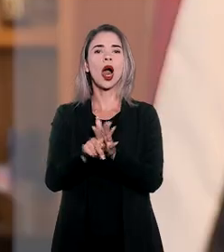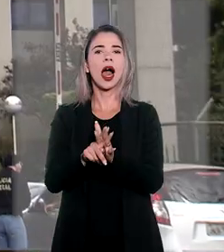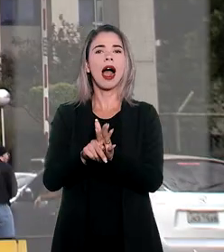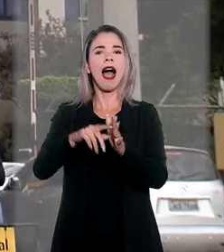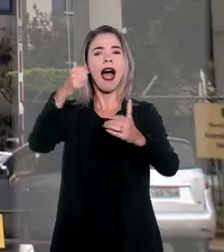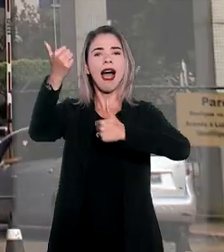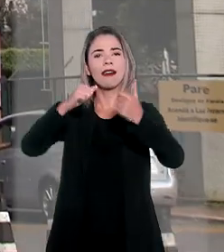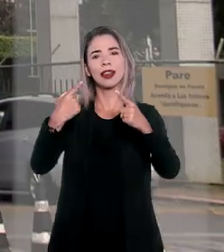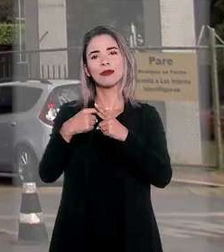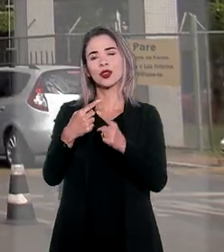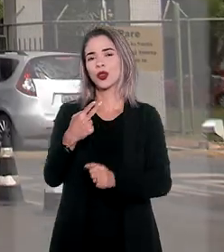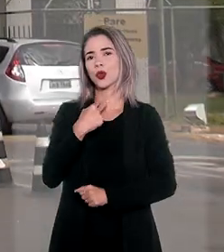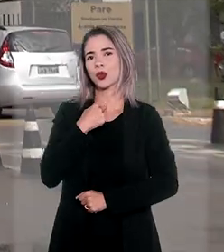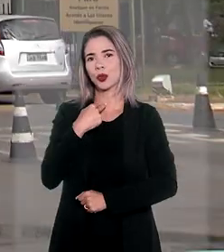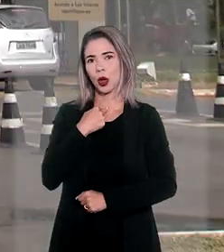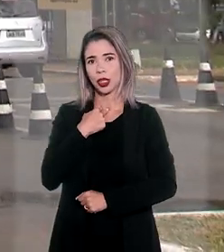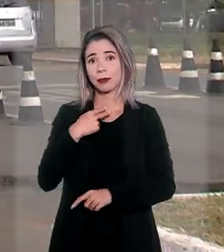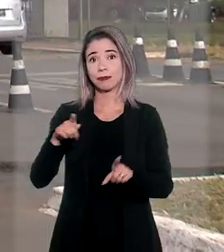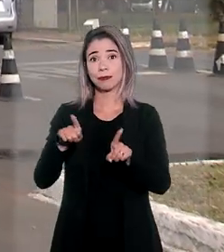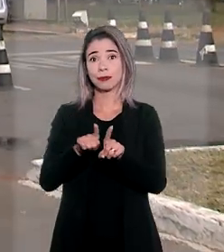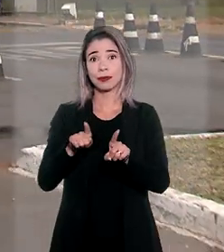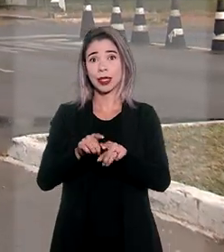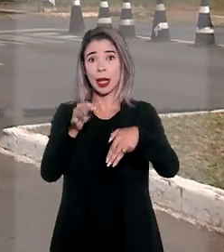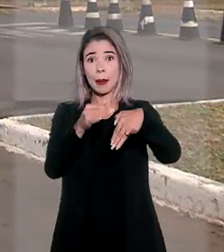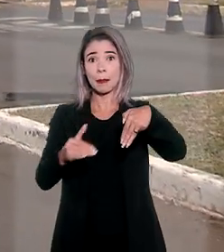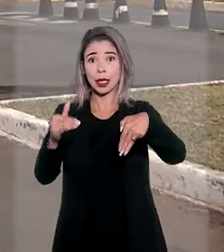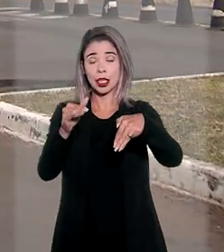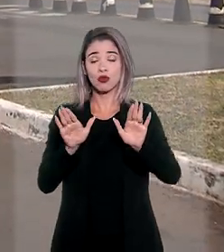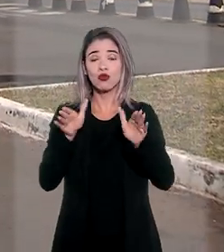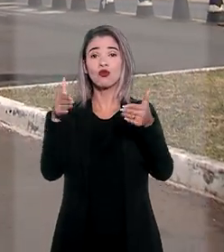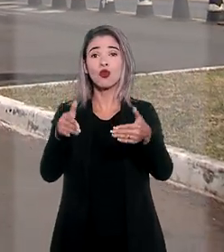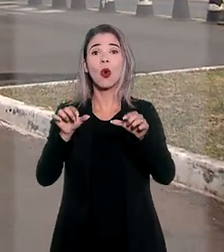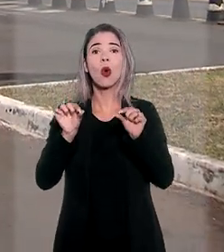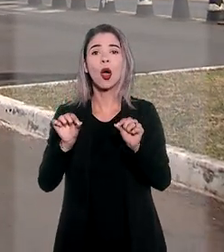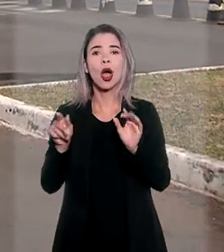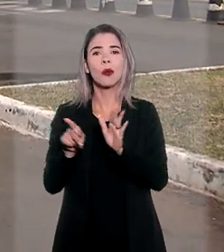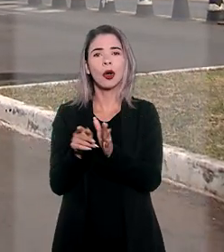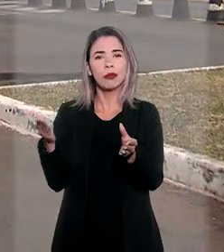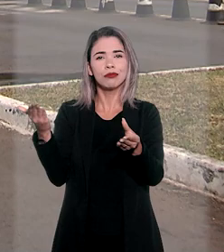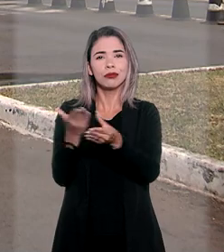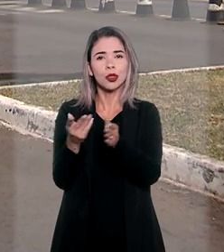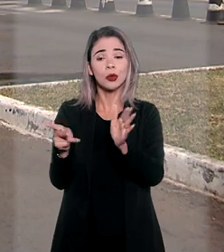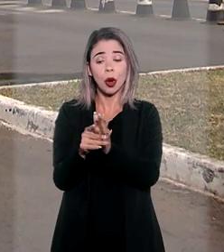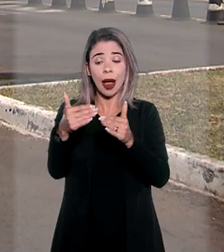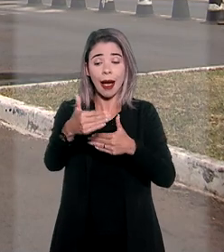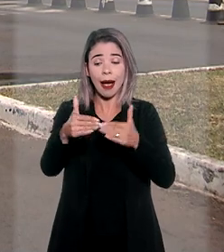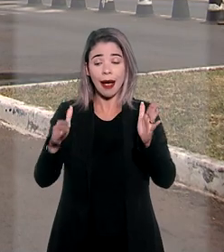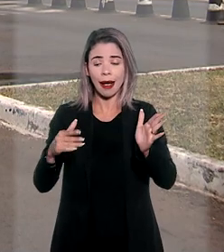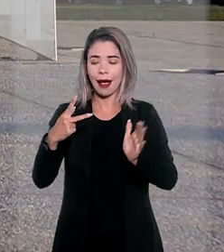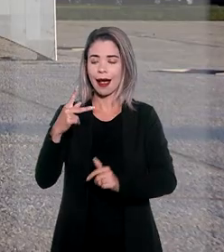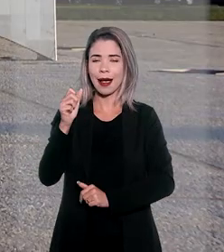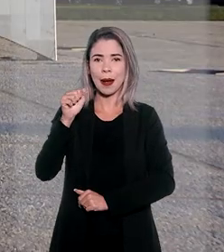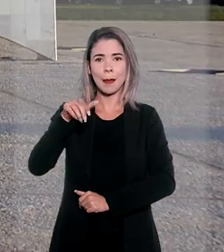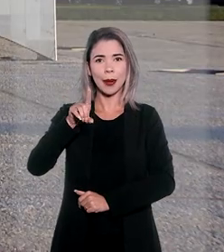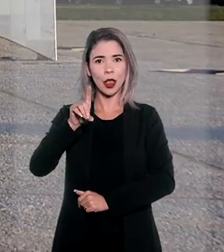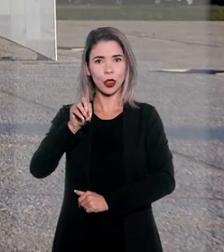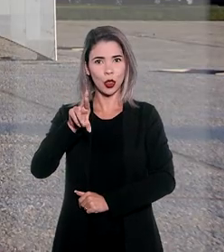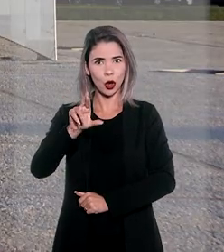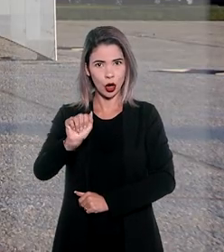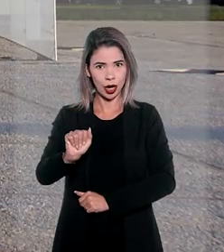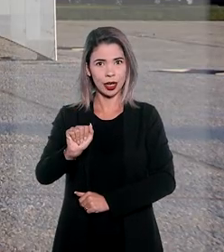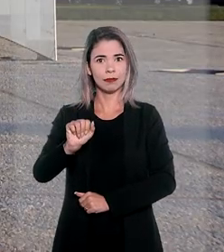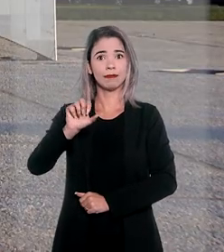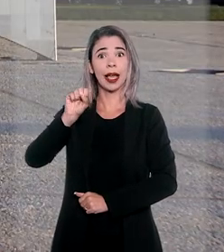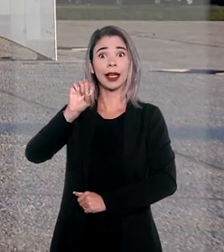processos. Além disso, o ministro ressaltou que especificamente sobre as ações referentes à Caixa de Pandora, o Supremo